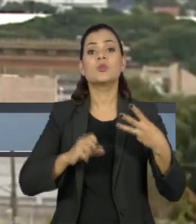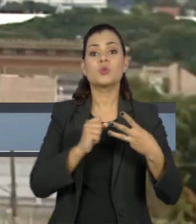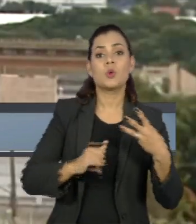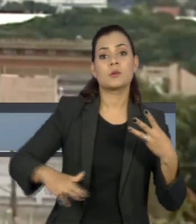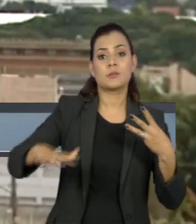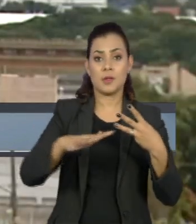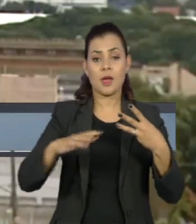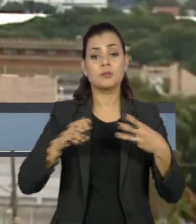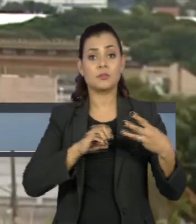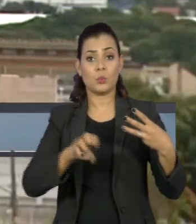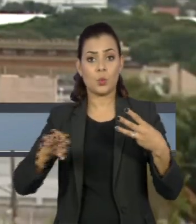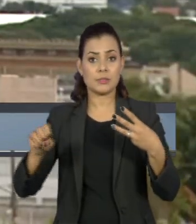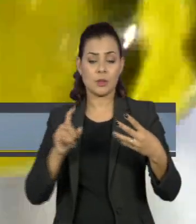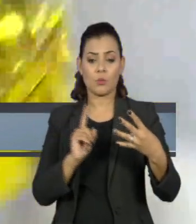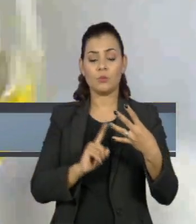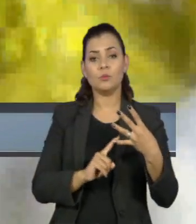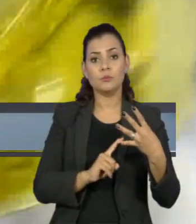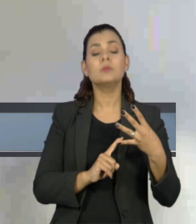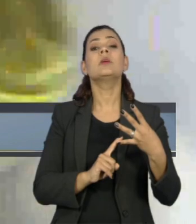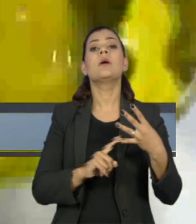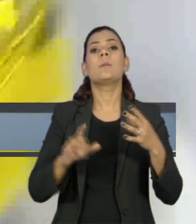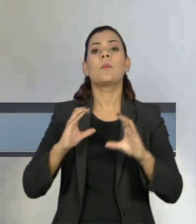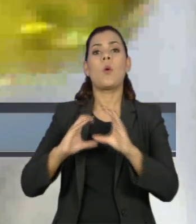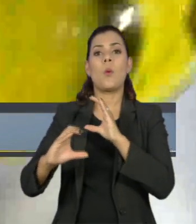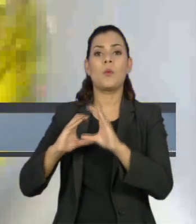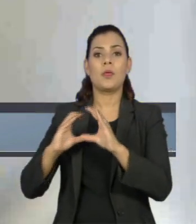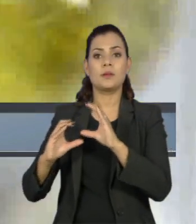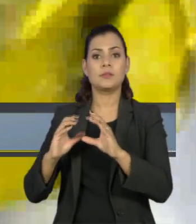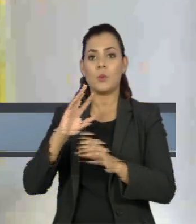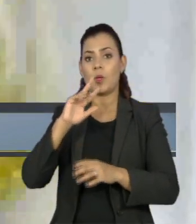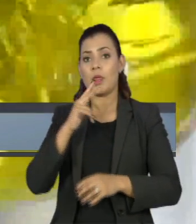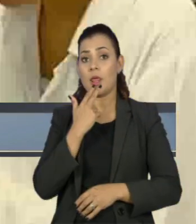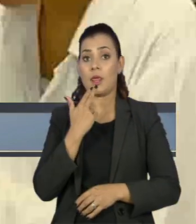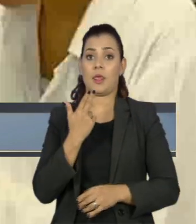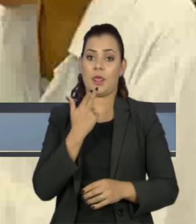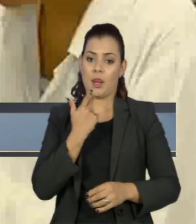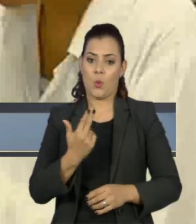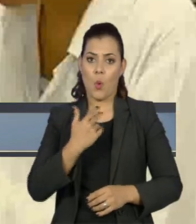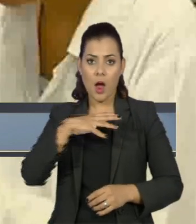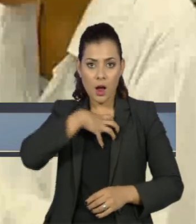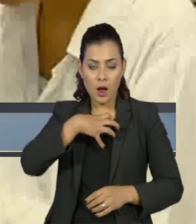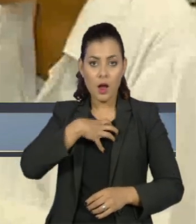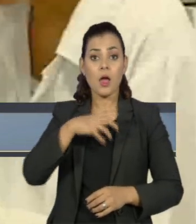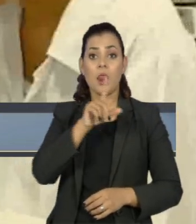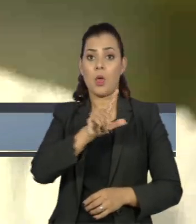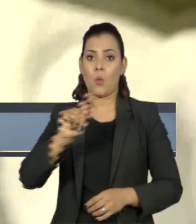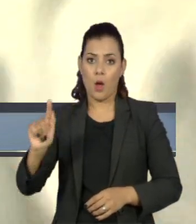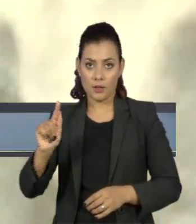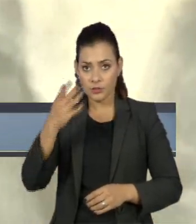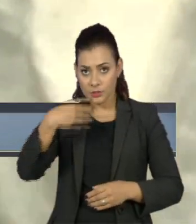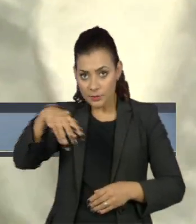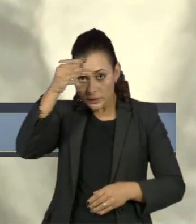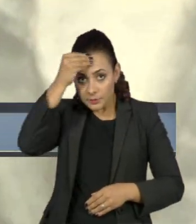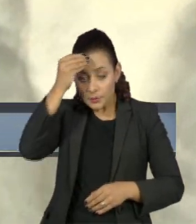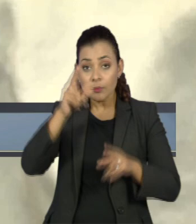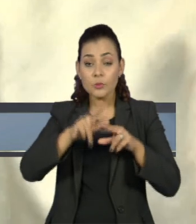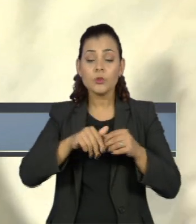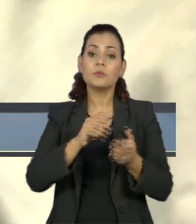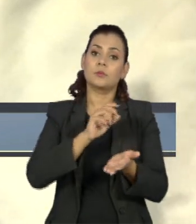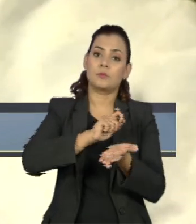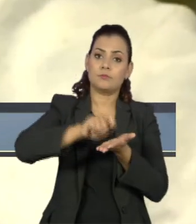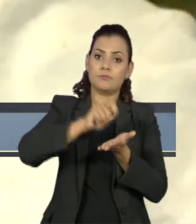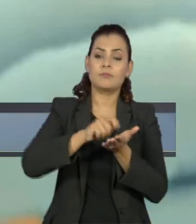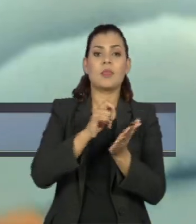Sociais e Educação e Ciências da Comunicação e Linguagem. Todos os detalhes você pode conferir no edital de